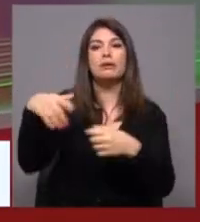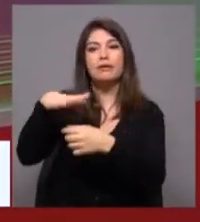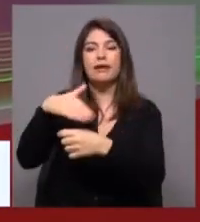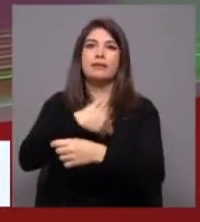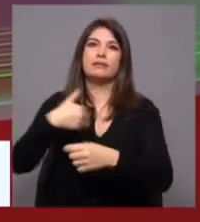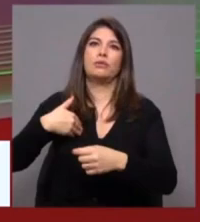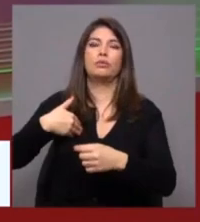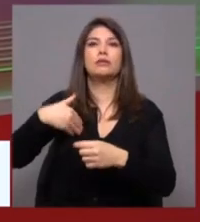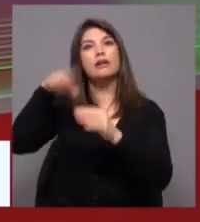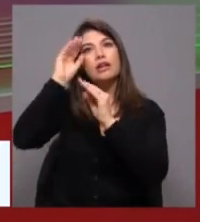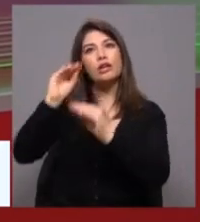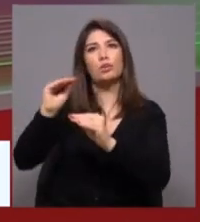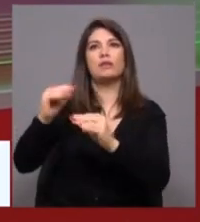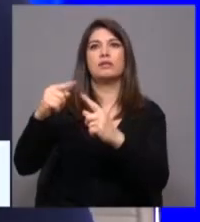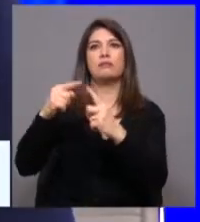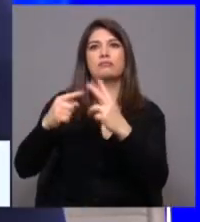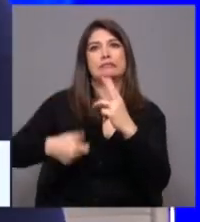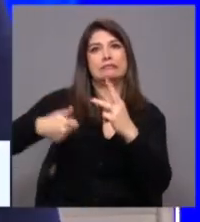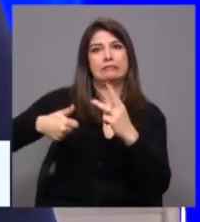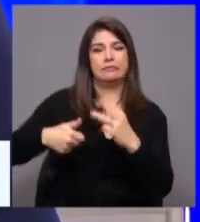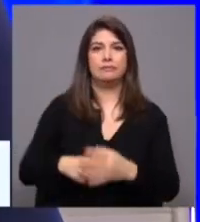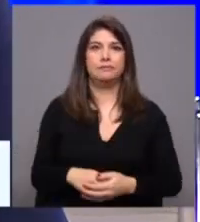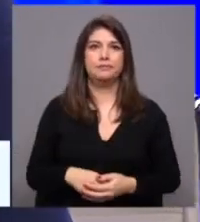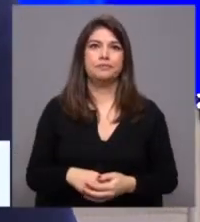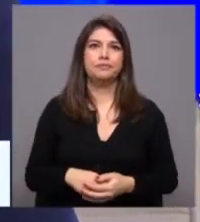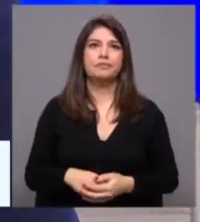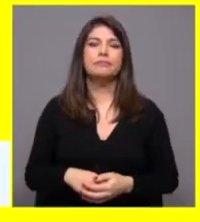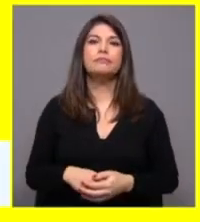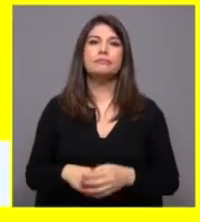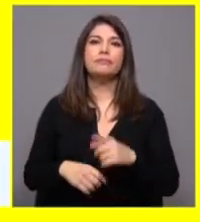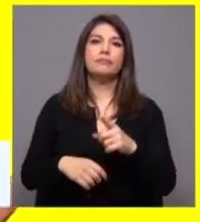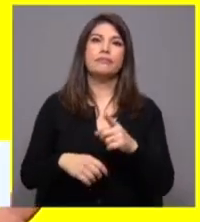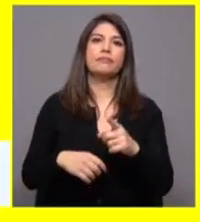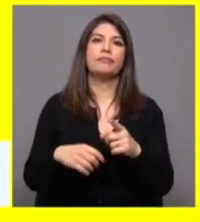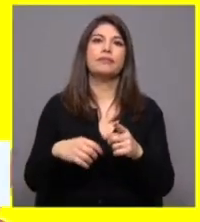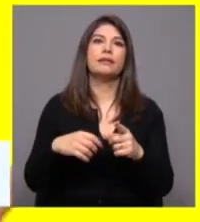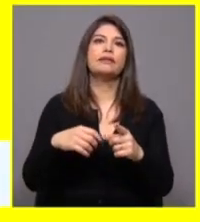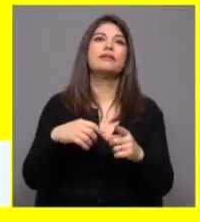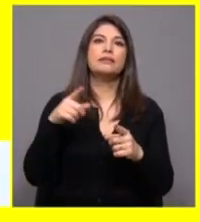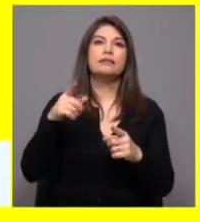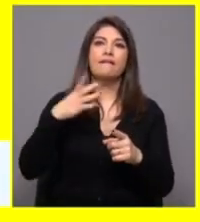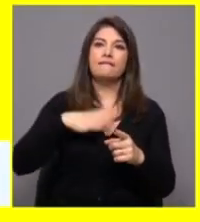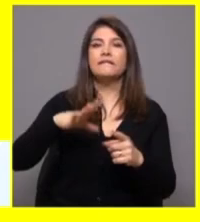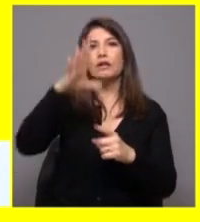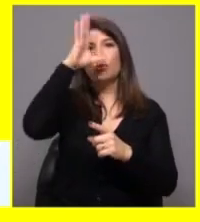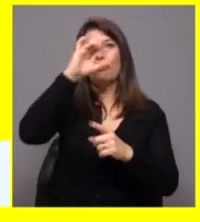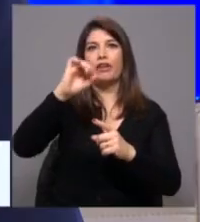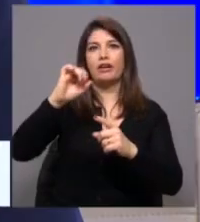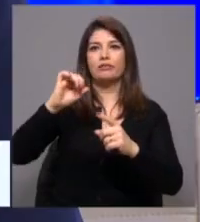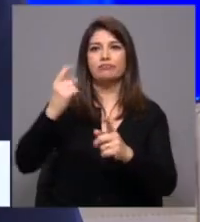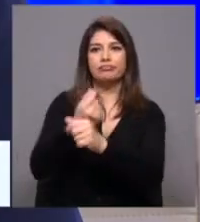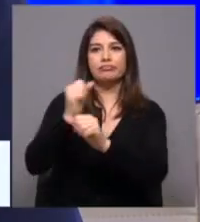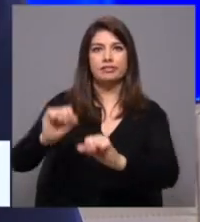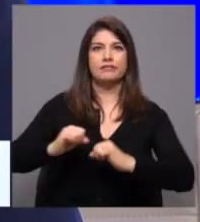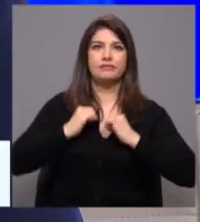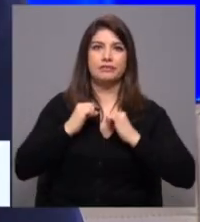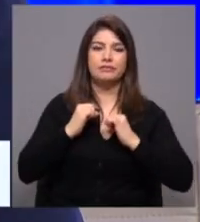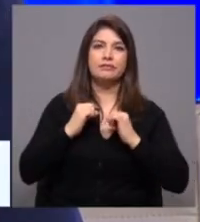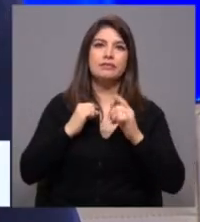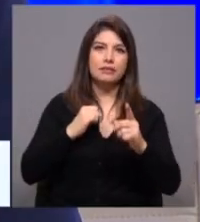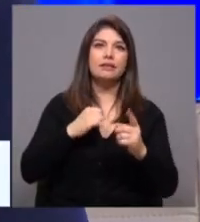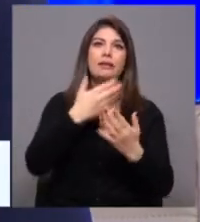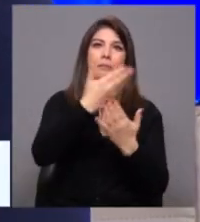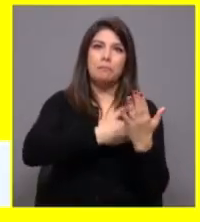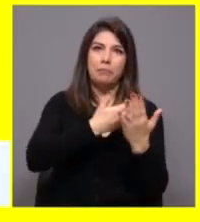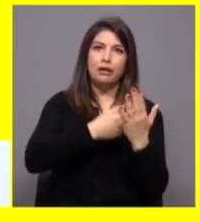ideológica. É esta questão do vosso programa e é esse problema que não é uma nacionalização, uma reprivatização. e as páginas 120 e a do Temos